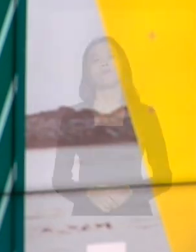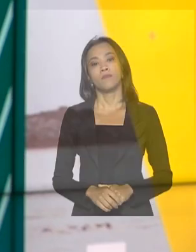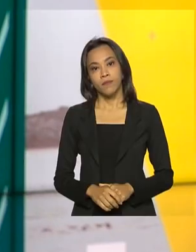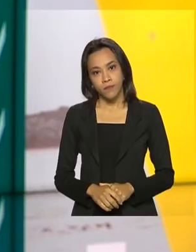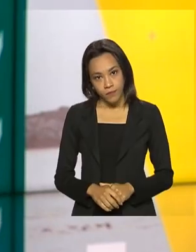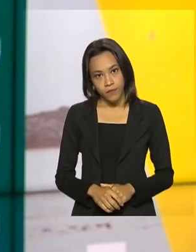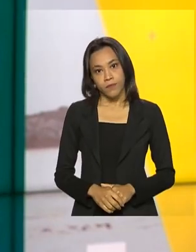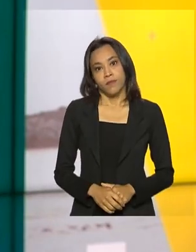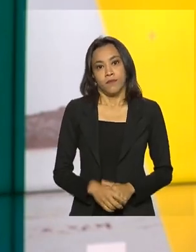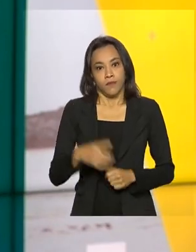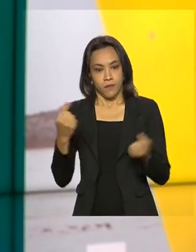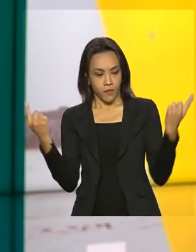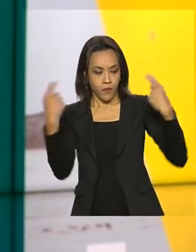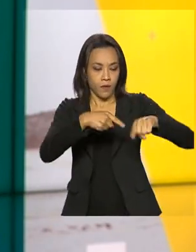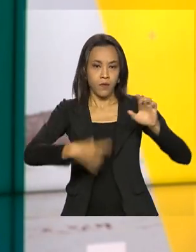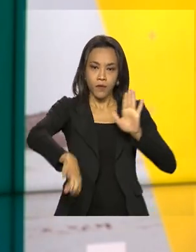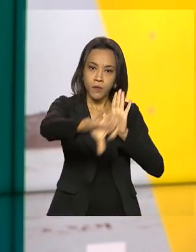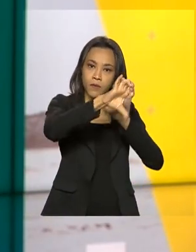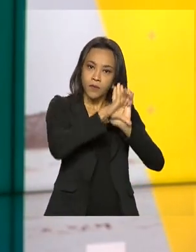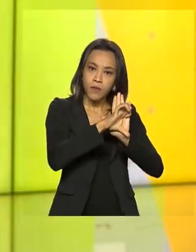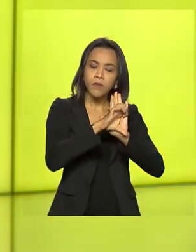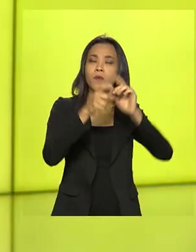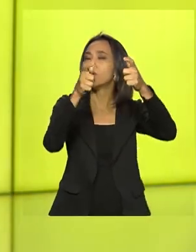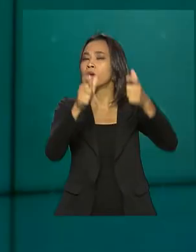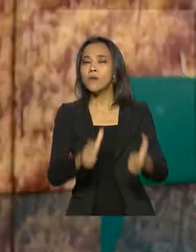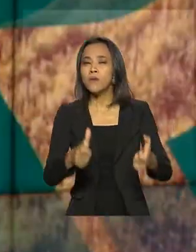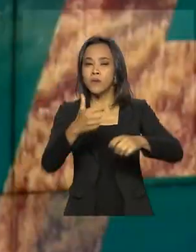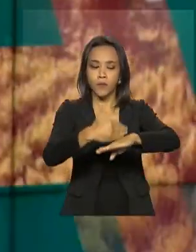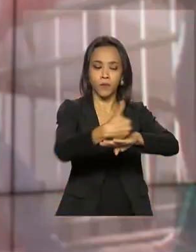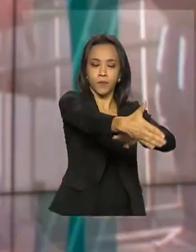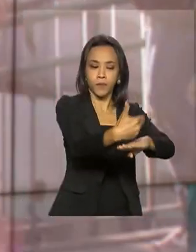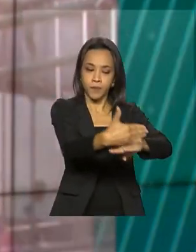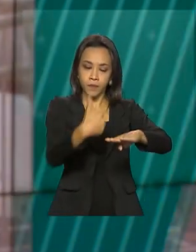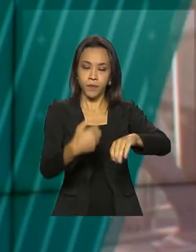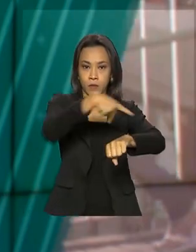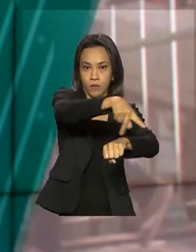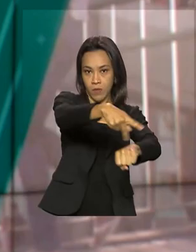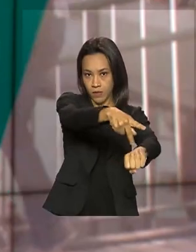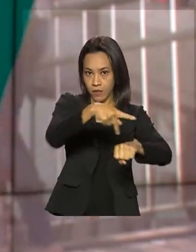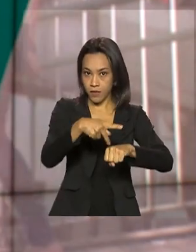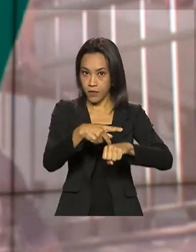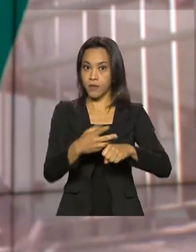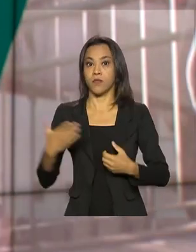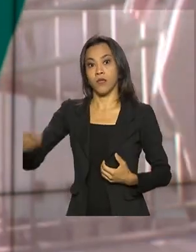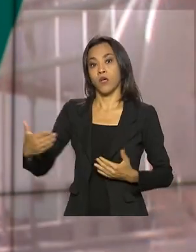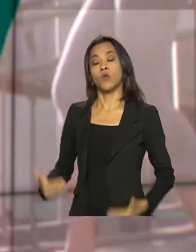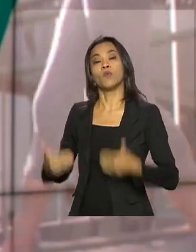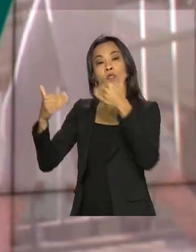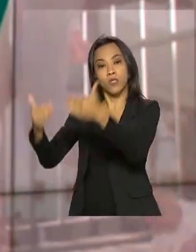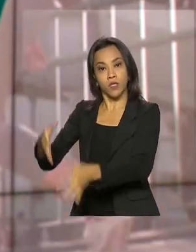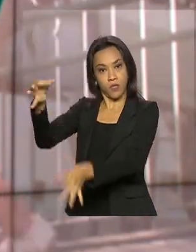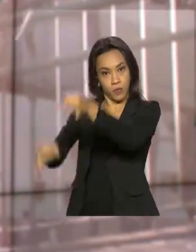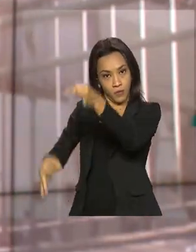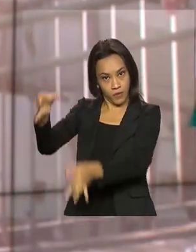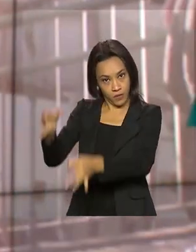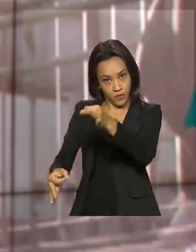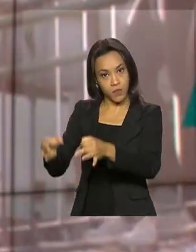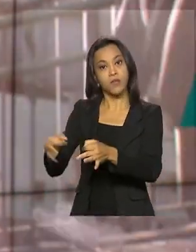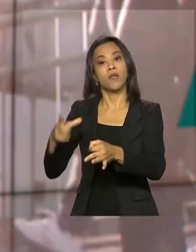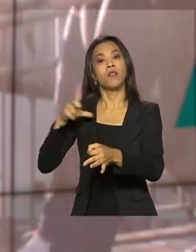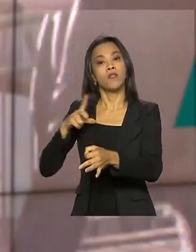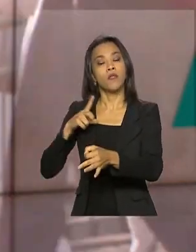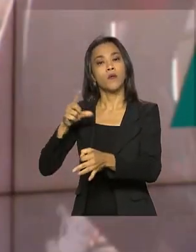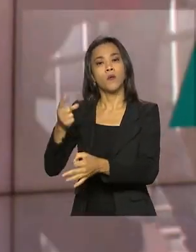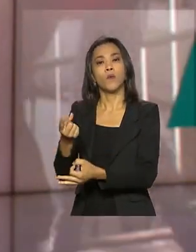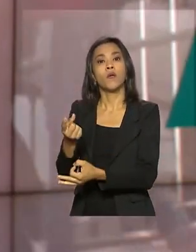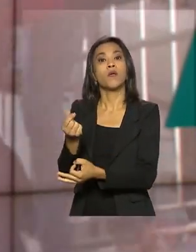Combate ao crime organizado nas fronteiras. O programa Vigia do Ministério da Justiça e Segurança Pública está destinando